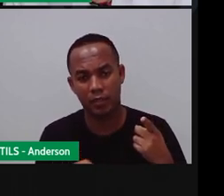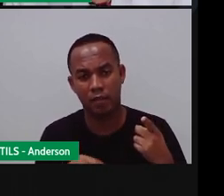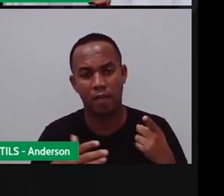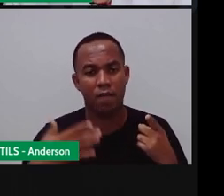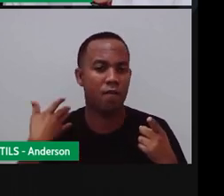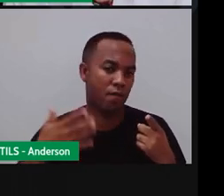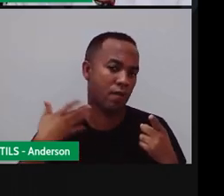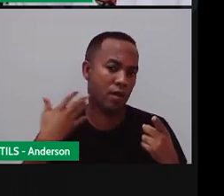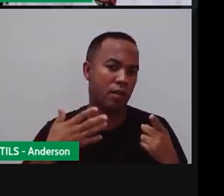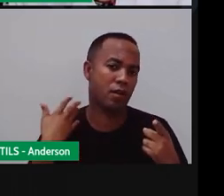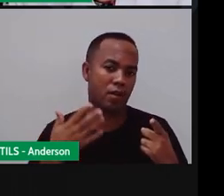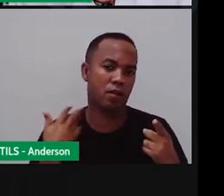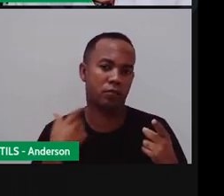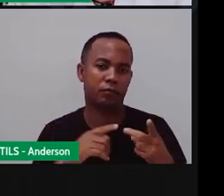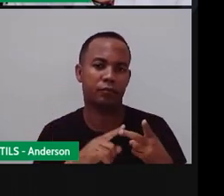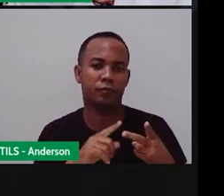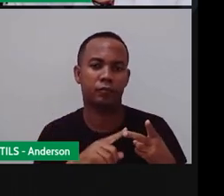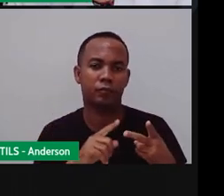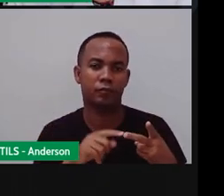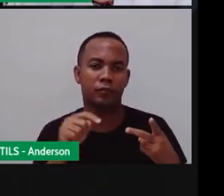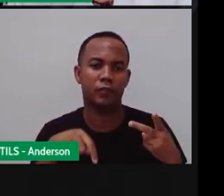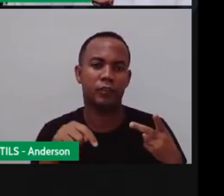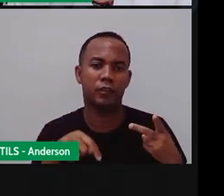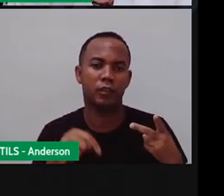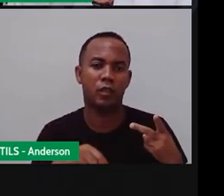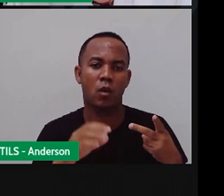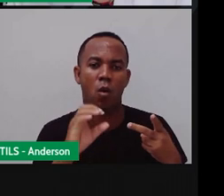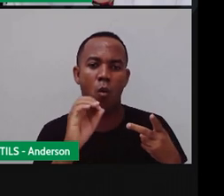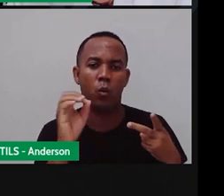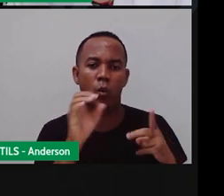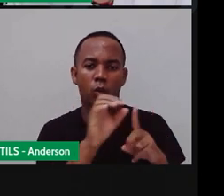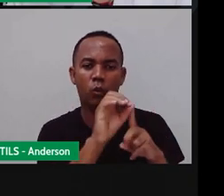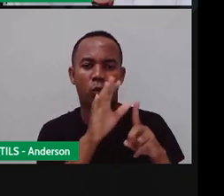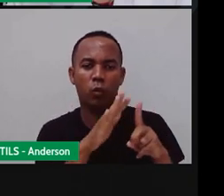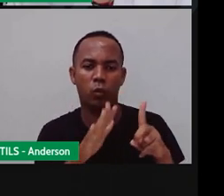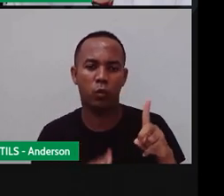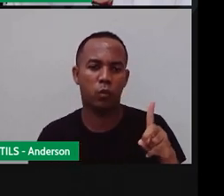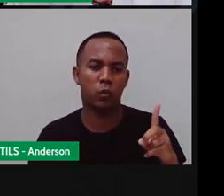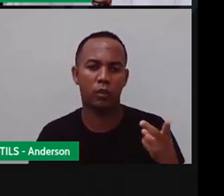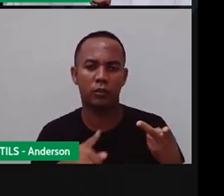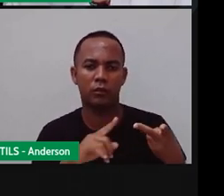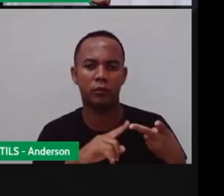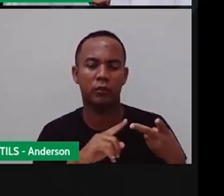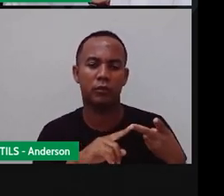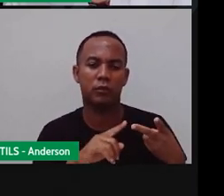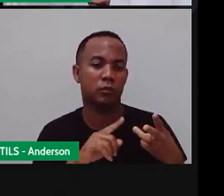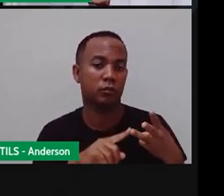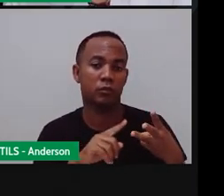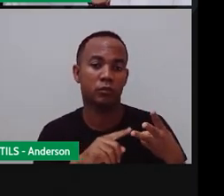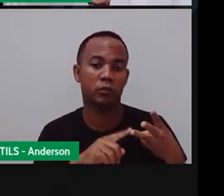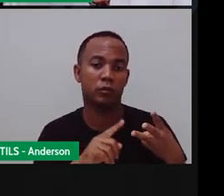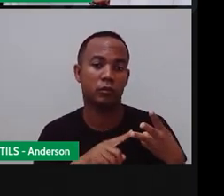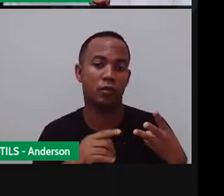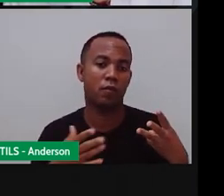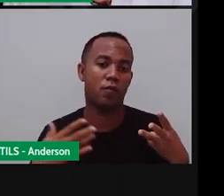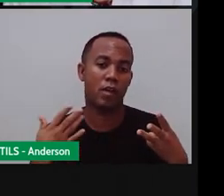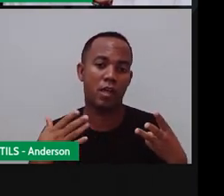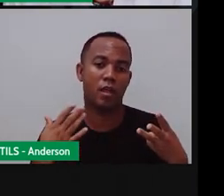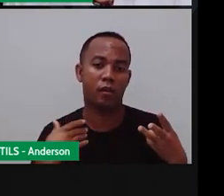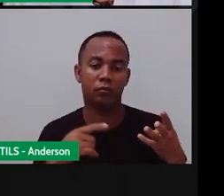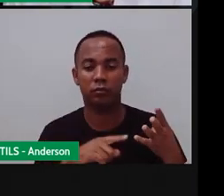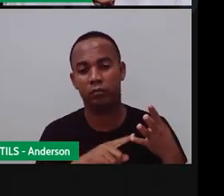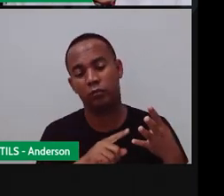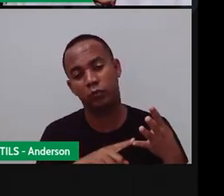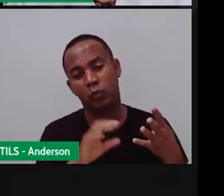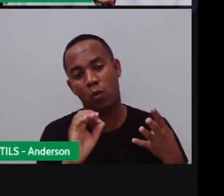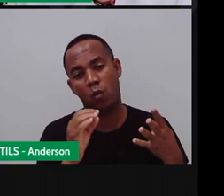primavera aqui será o que? a gente outono Se aqui está marcando verão será inverno E se aqui está